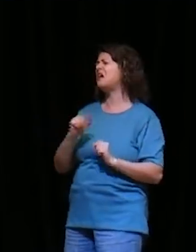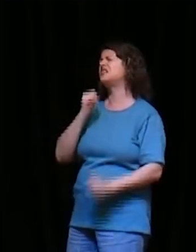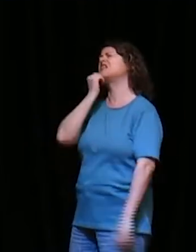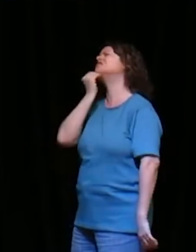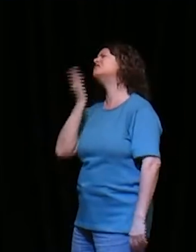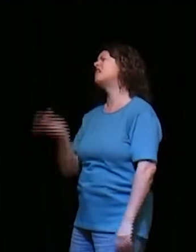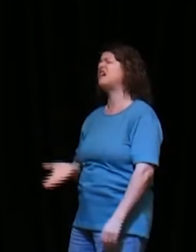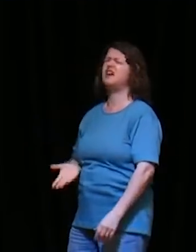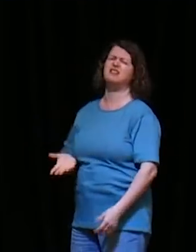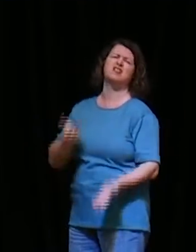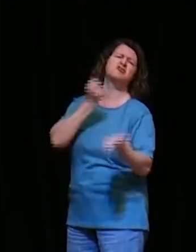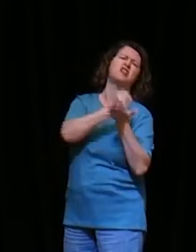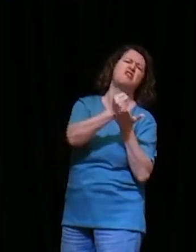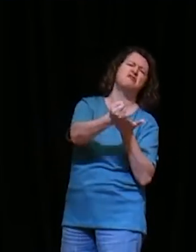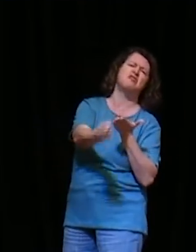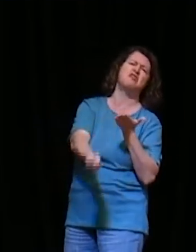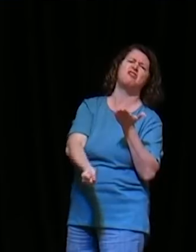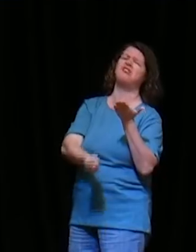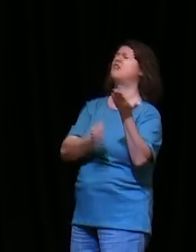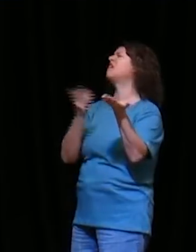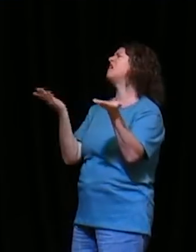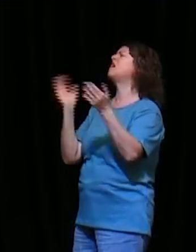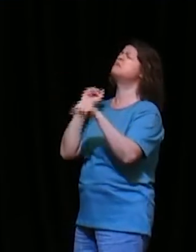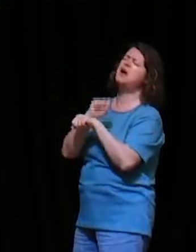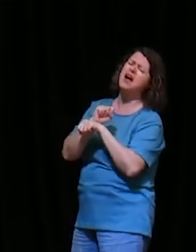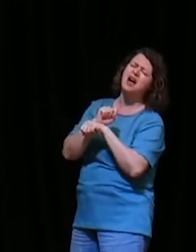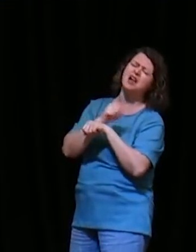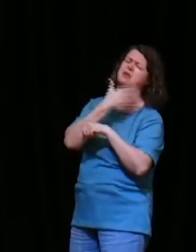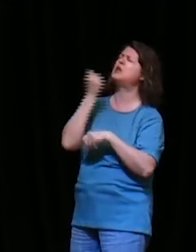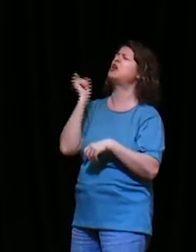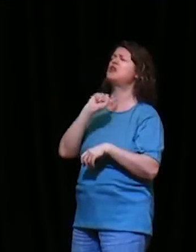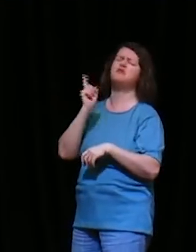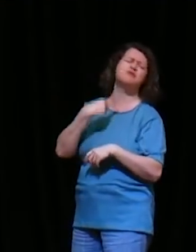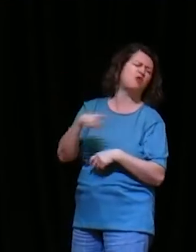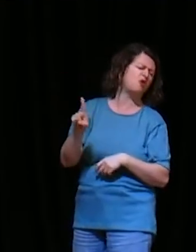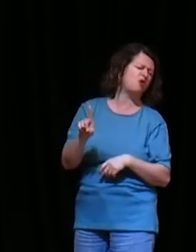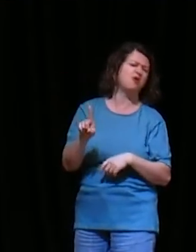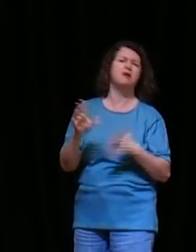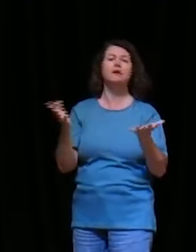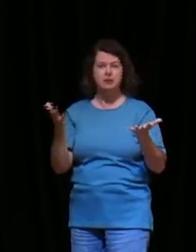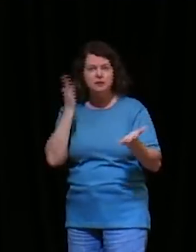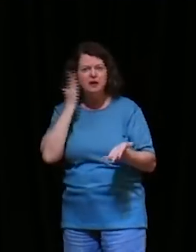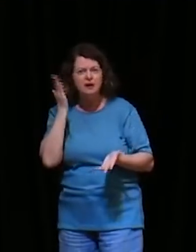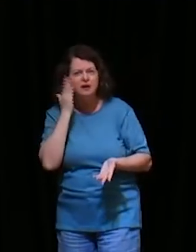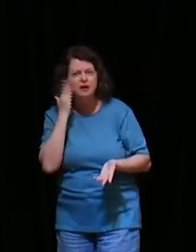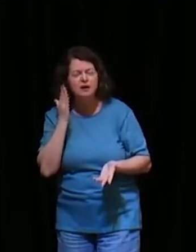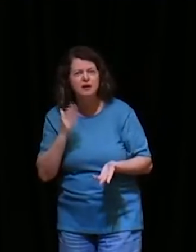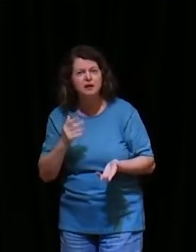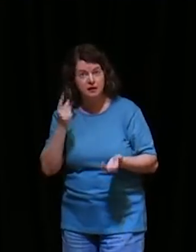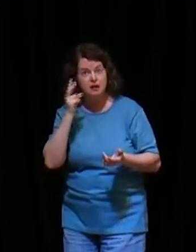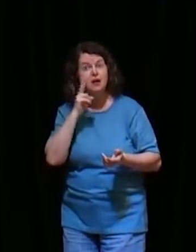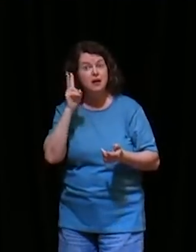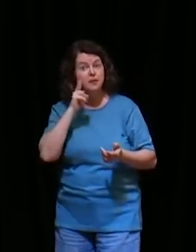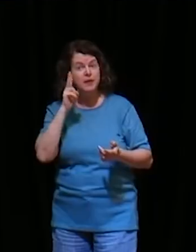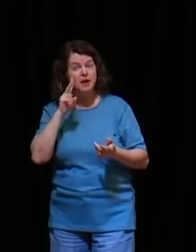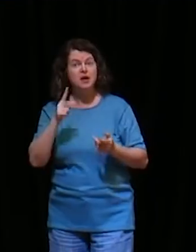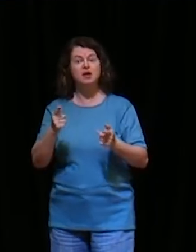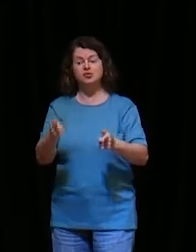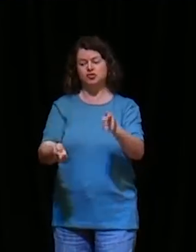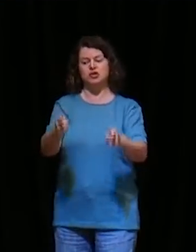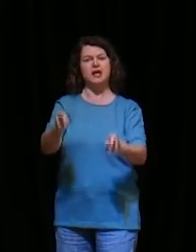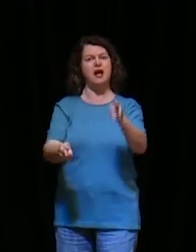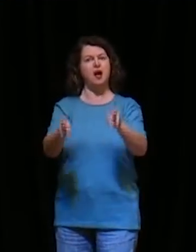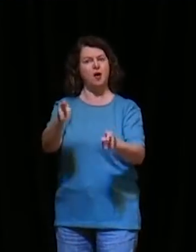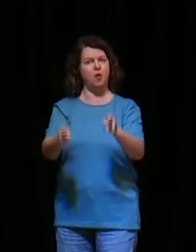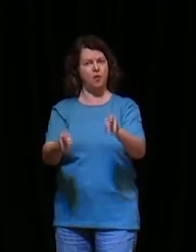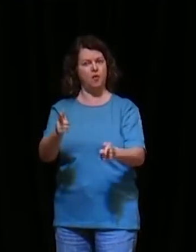não vai dar, não, nós não vamos chegar lá, eu acho muito interessante Gideão, ele num determinado momento, antes da batalha, ele fala assim, ó, quem está com